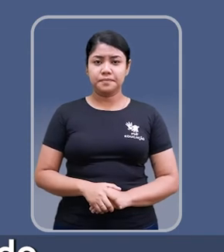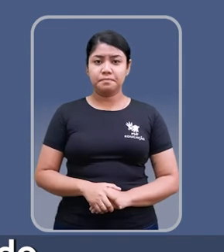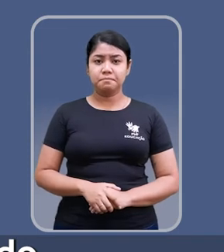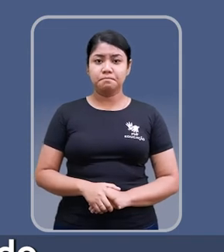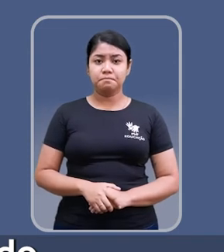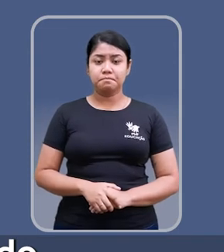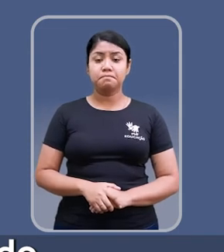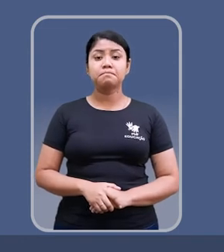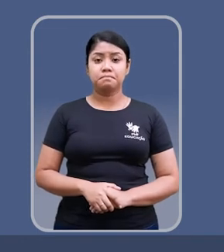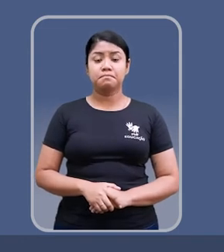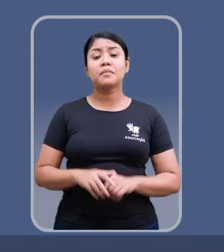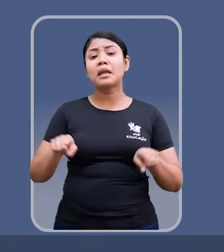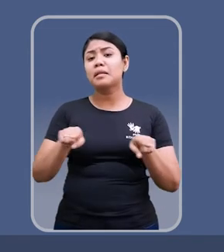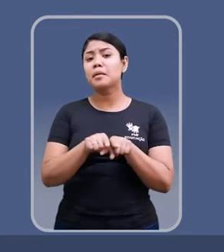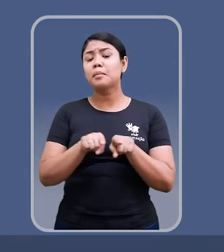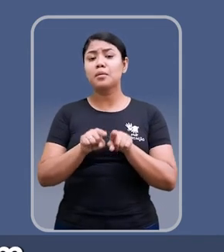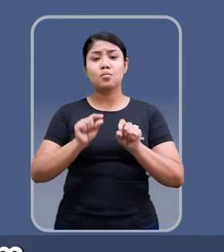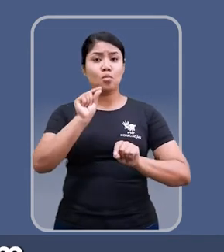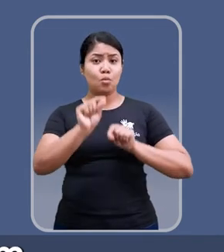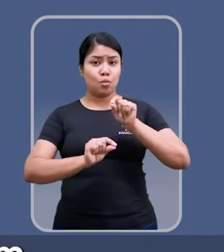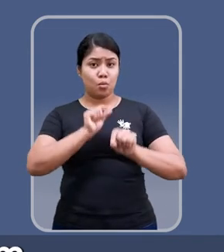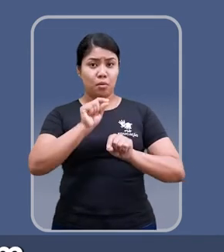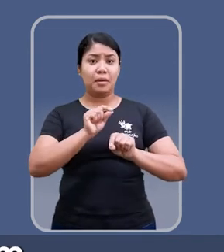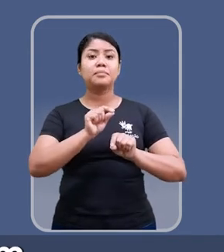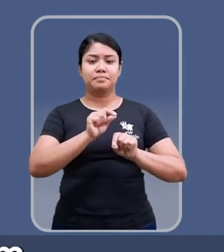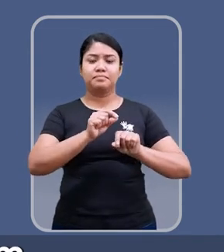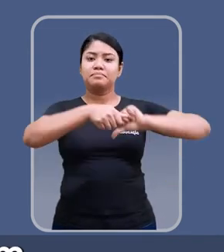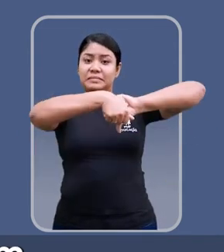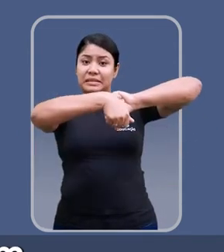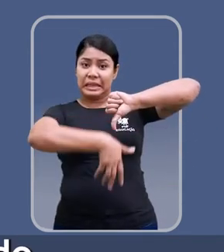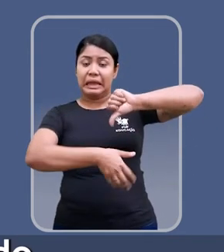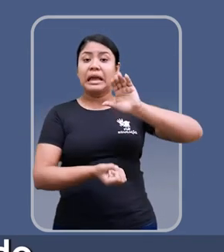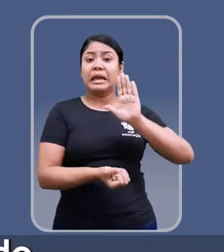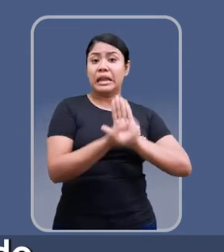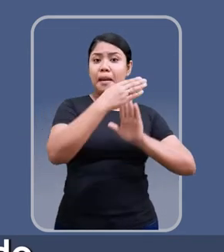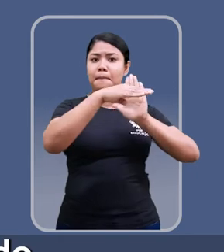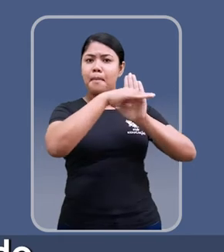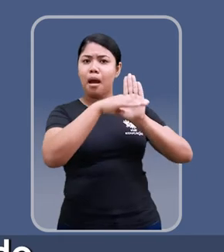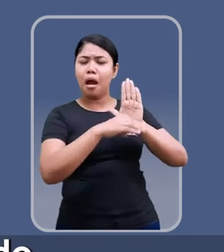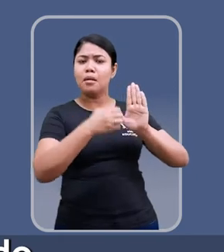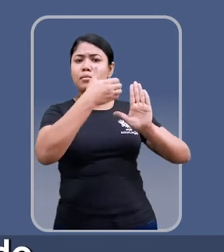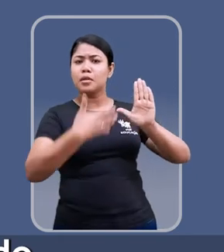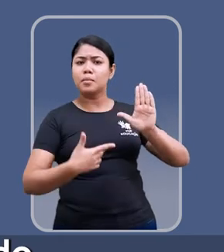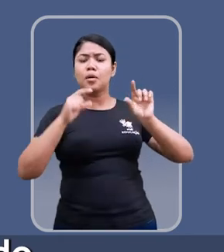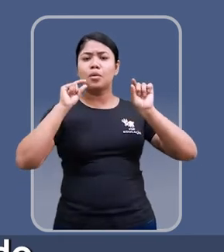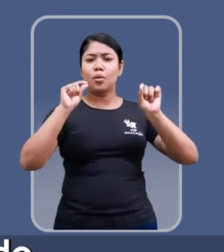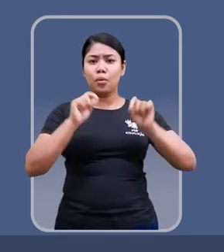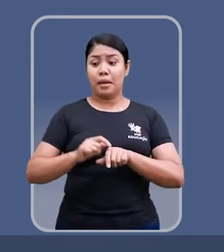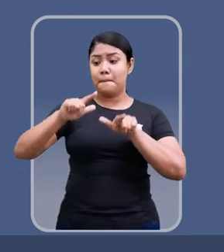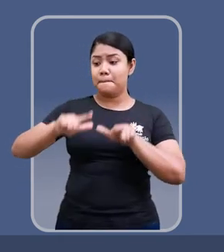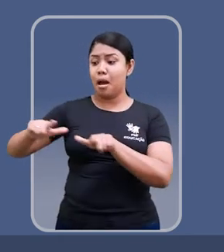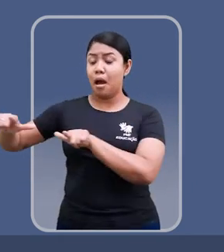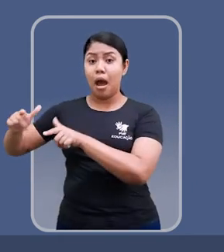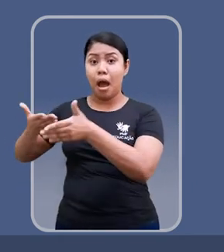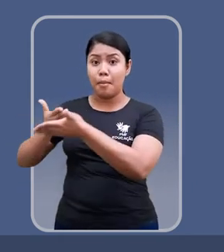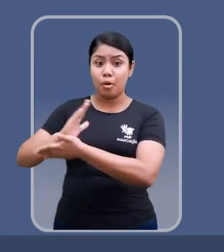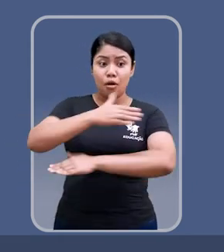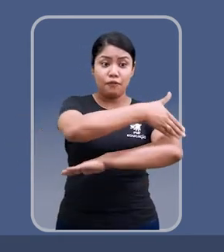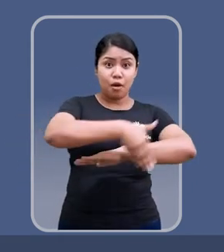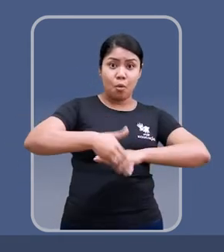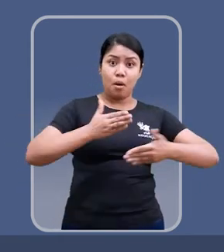que nunca é implementado. Há ainda a possibilidade de criar dispositivos que orientem, no caso de sistema viário aprovado, que tenha